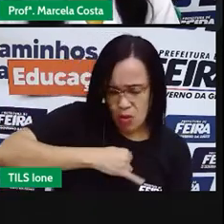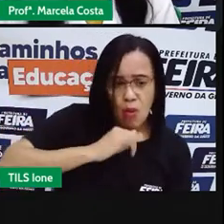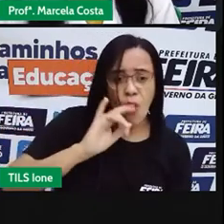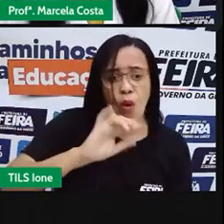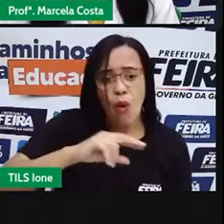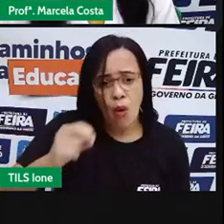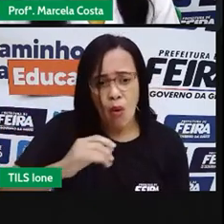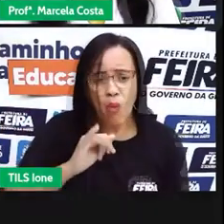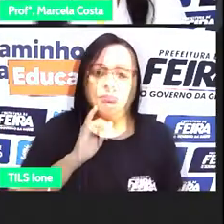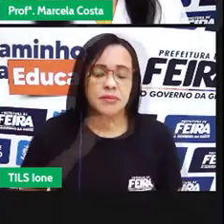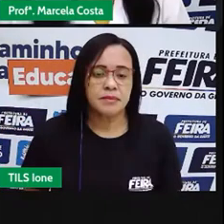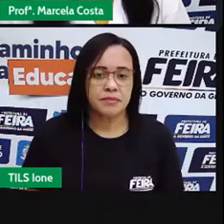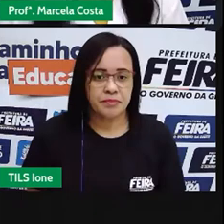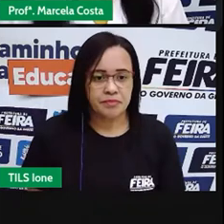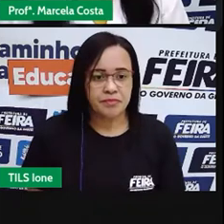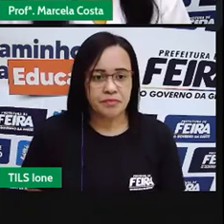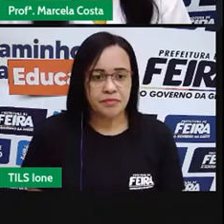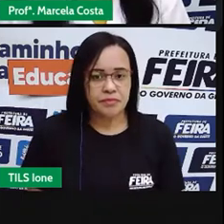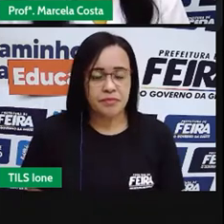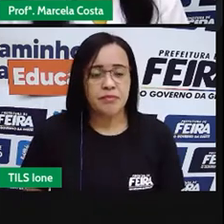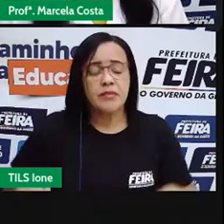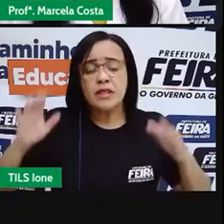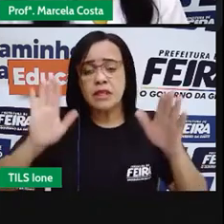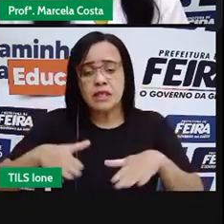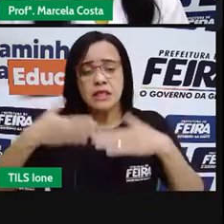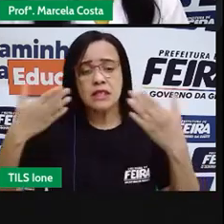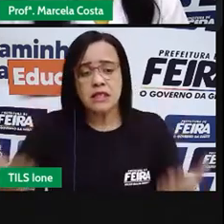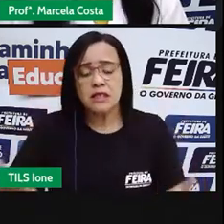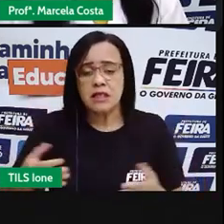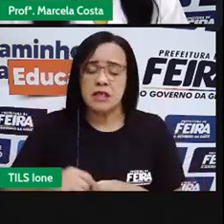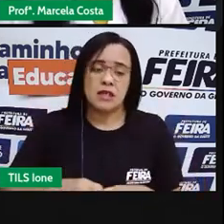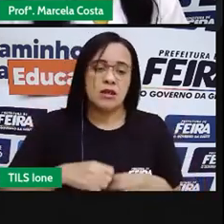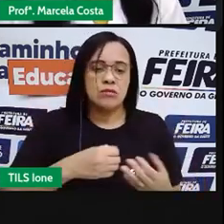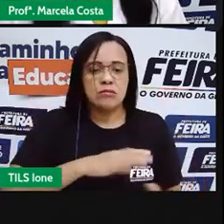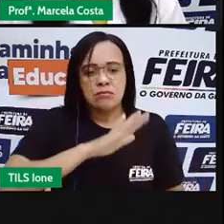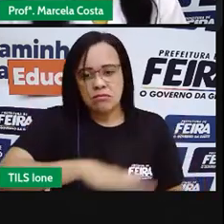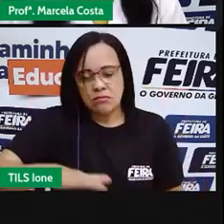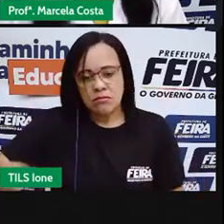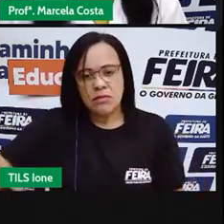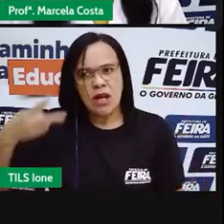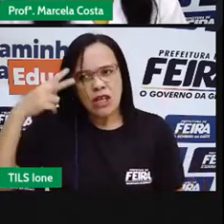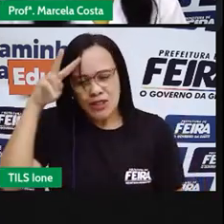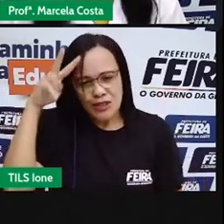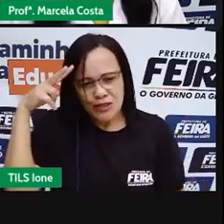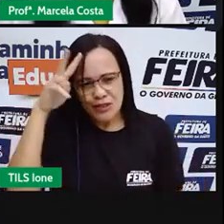corações. Então, crianças, gostaram da história?